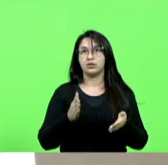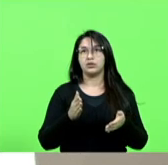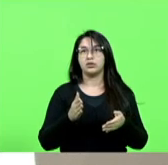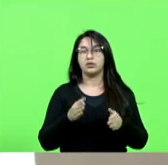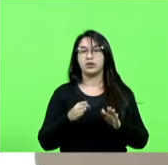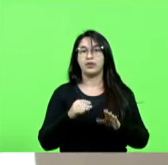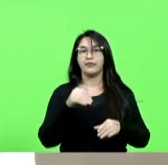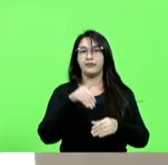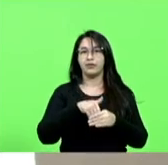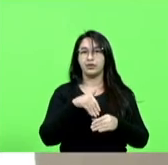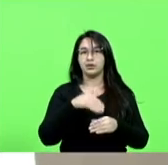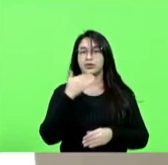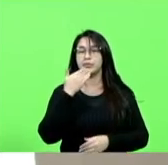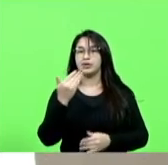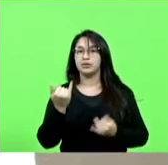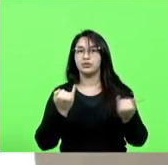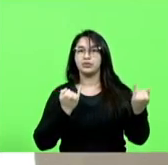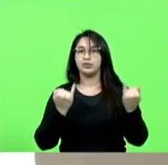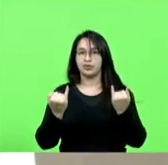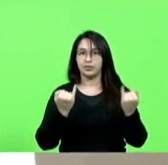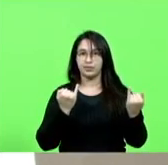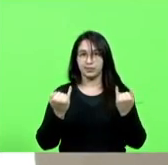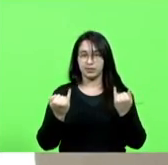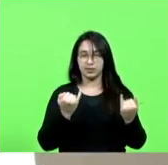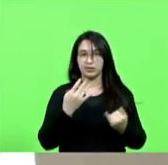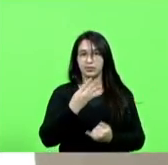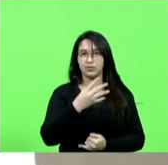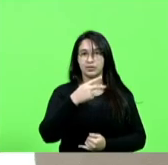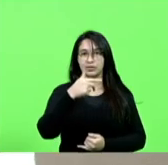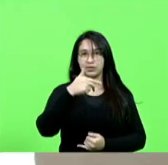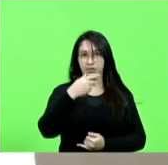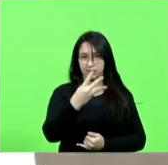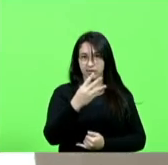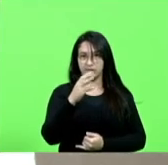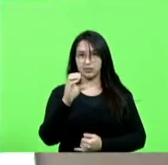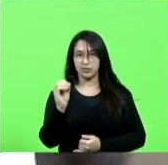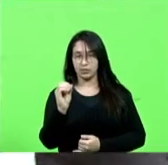votação dos pedidos de informação. Pedido de informação 440.